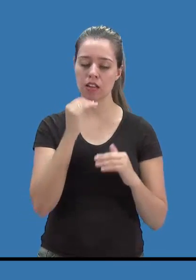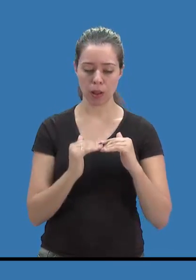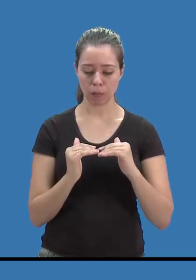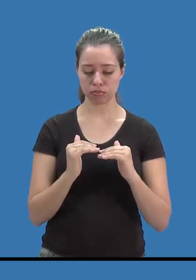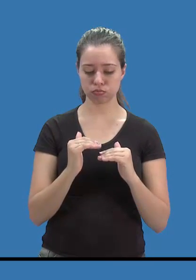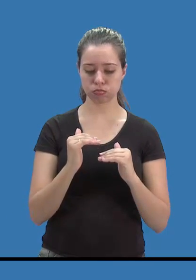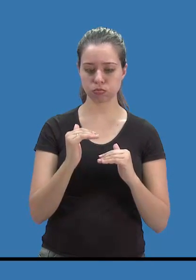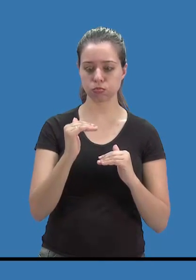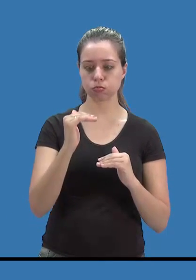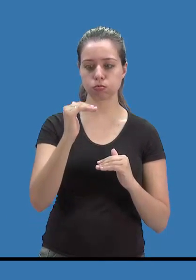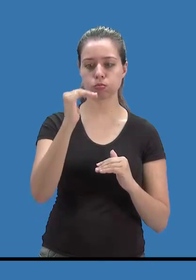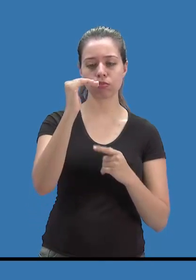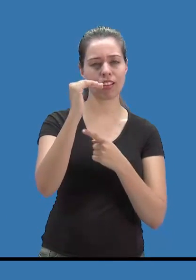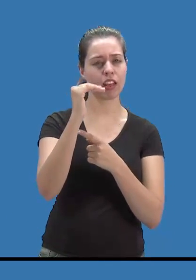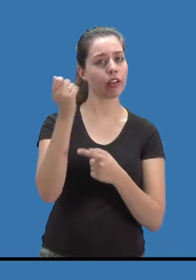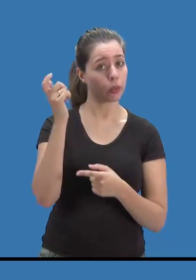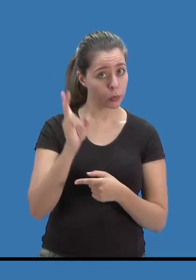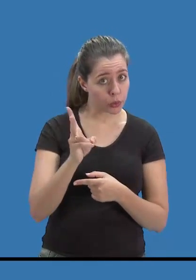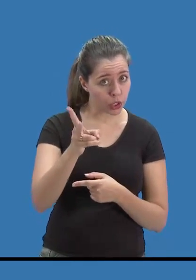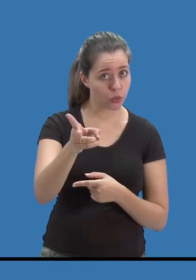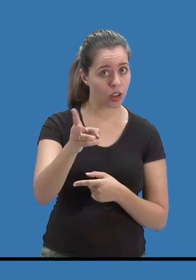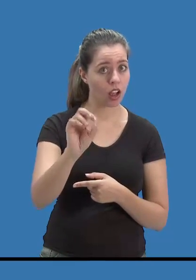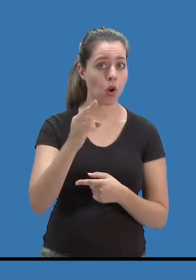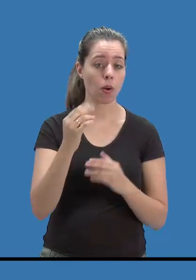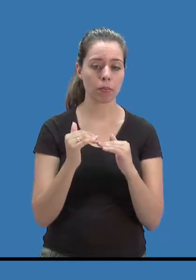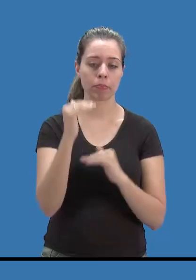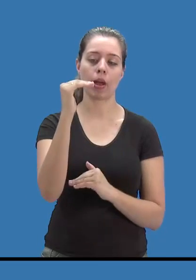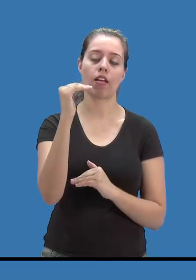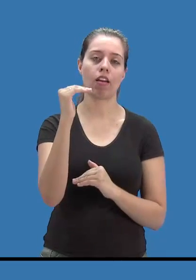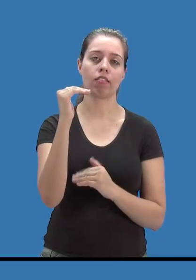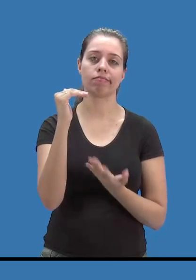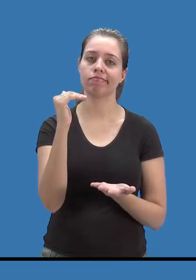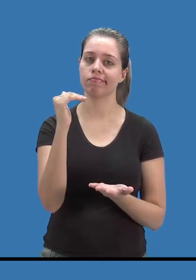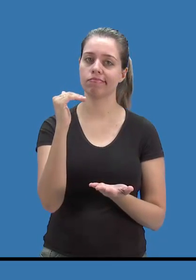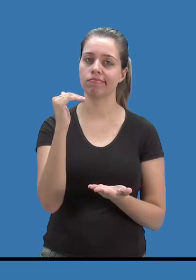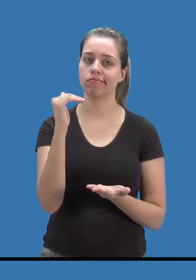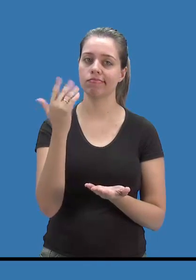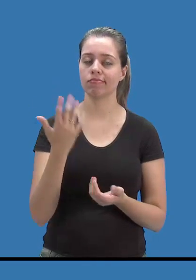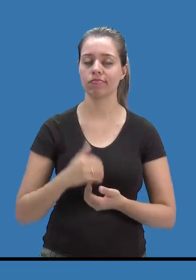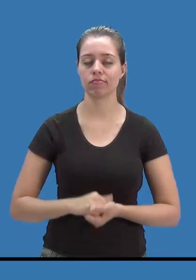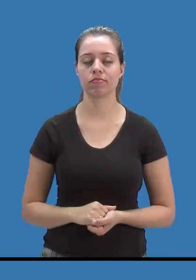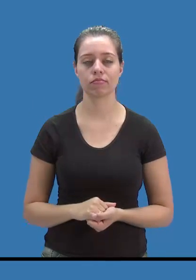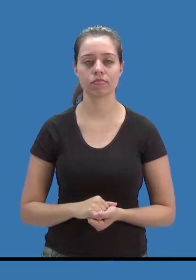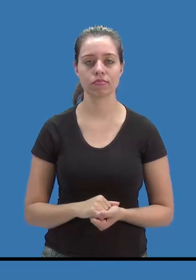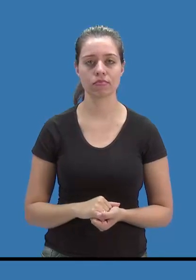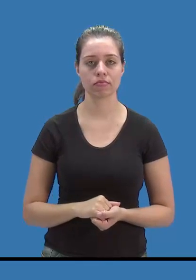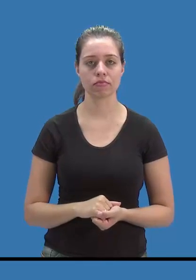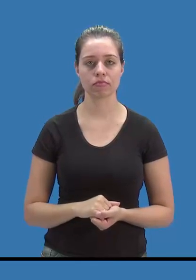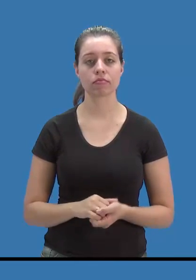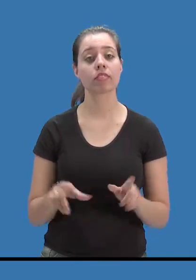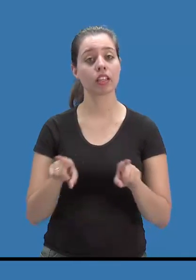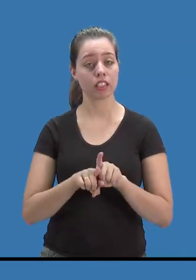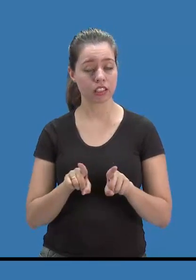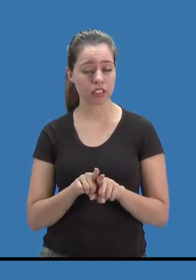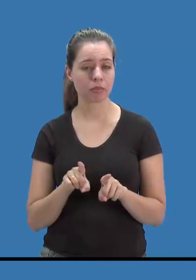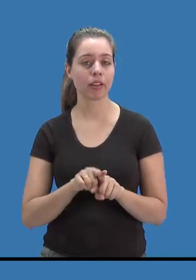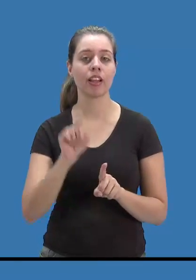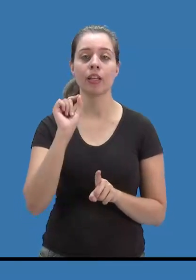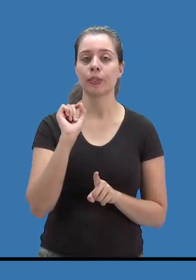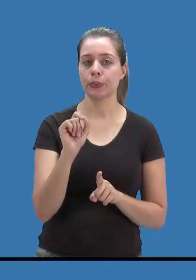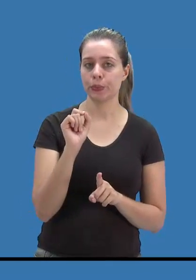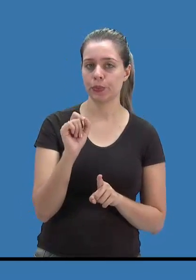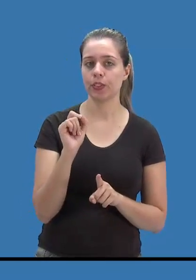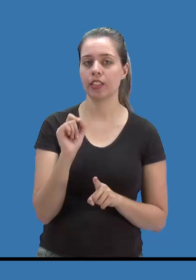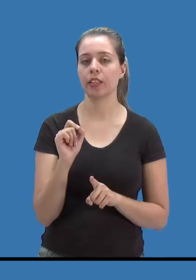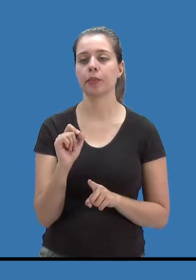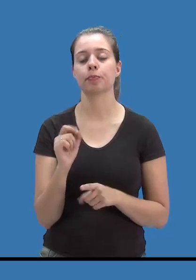acelerado de desenvolvimento, ele vai permanecer? É essa a questão. E outra questão ainda